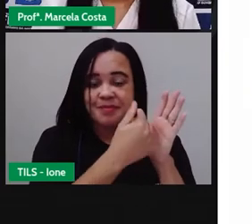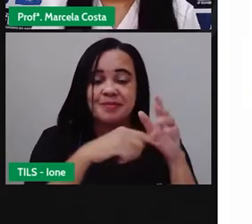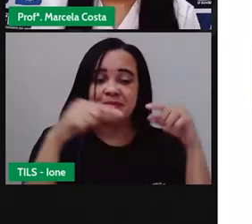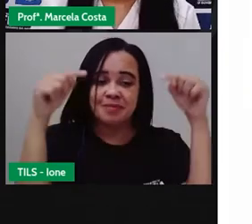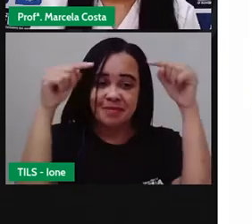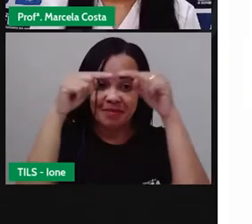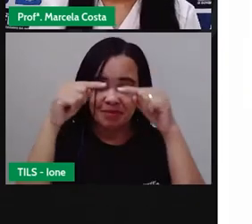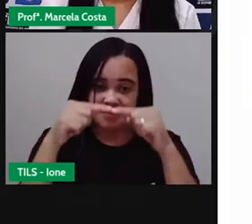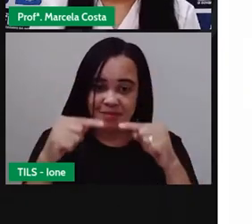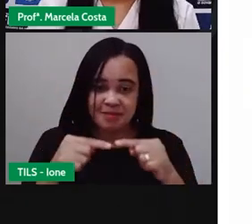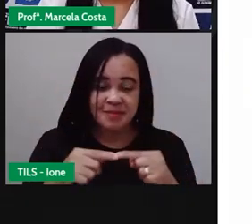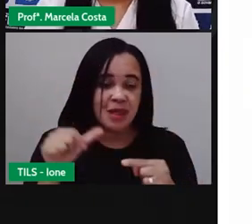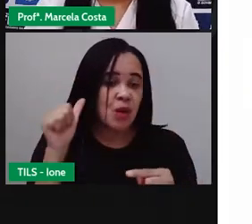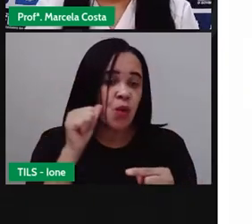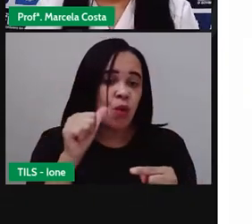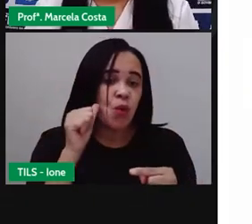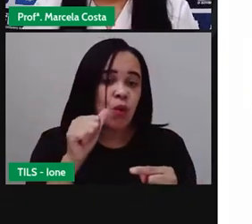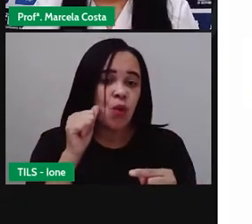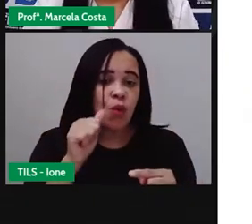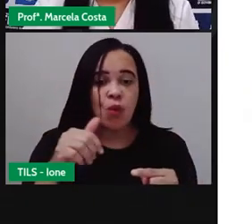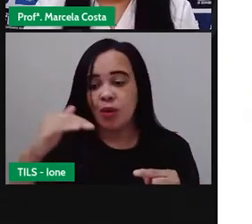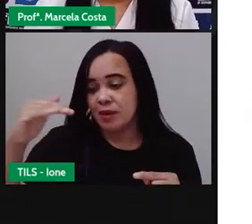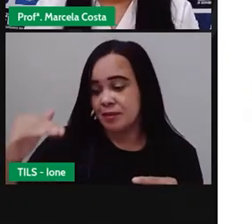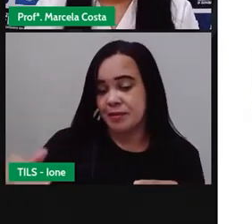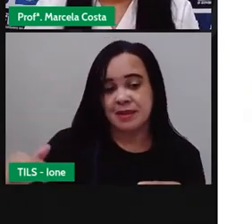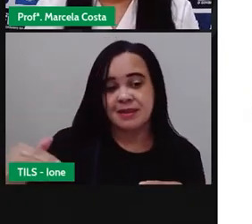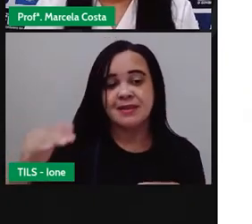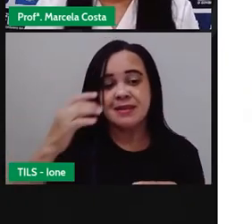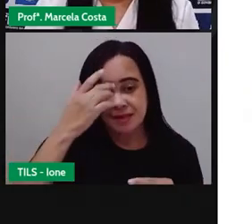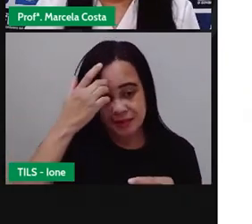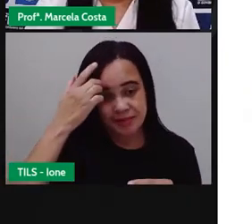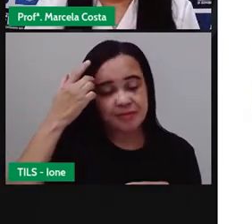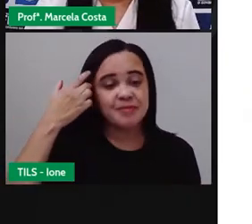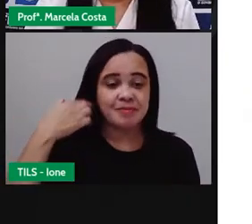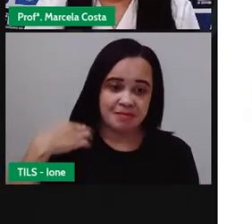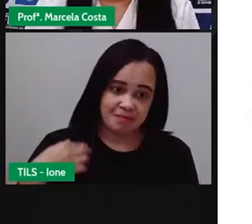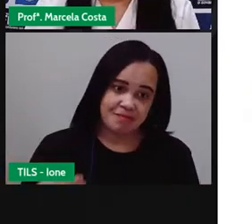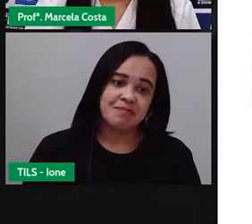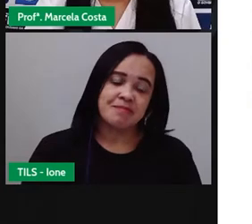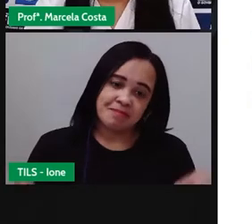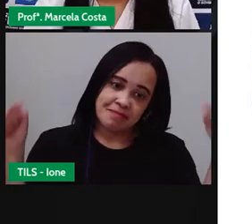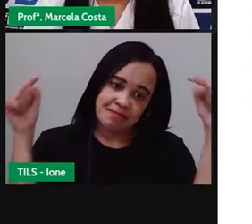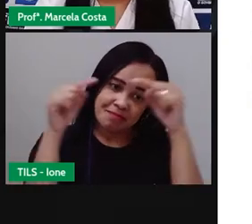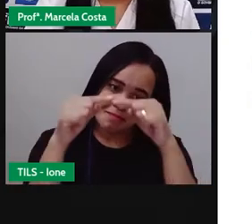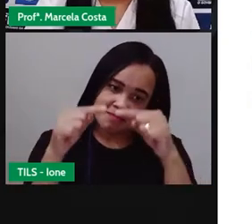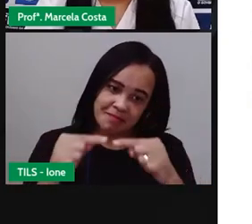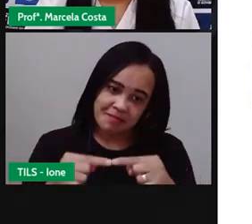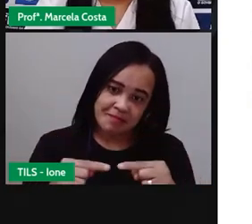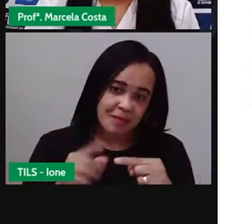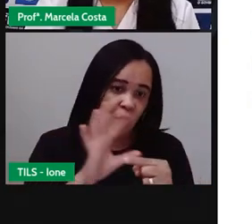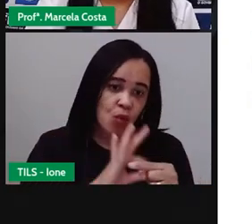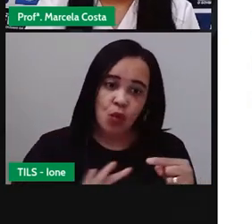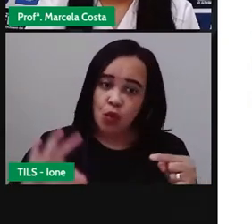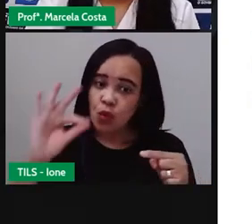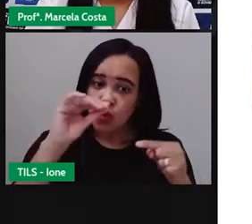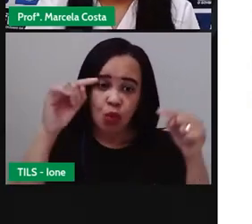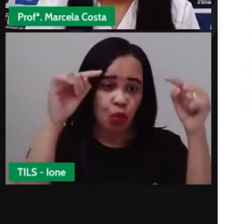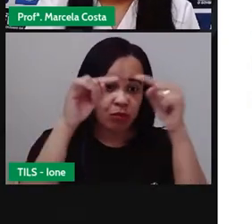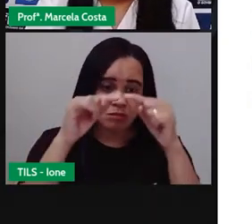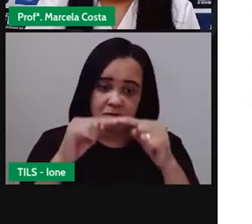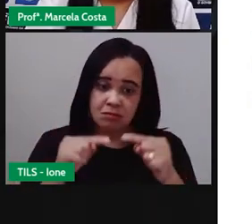menina foi ali comparando e vendo ali, ó. todos esses elementos têm a cor